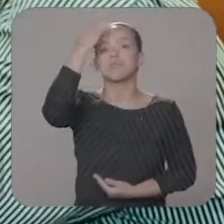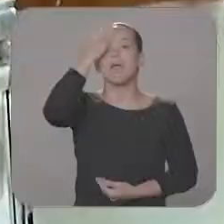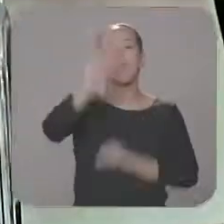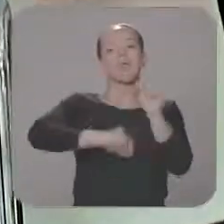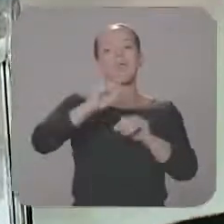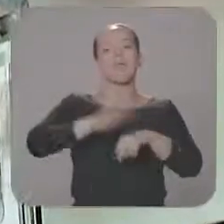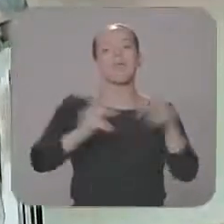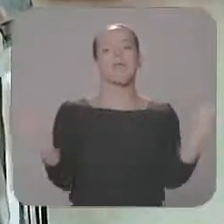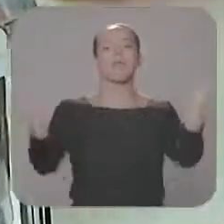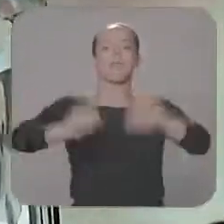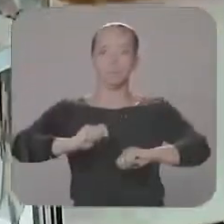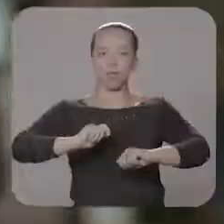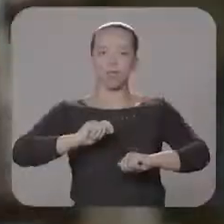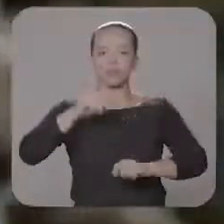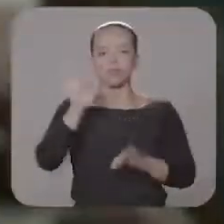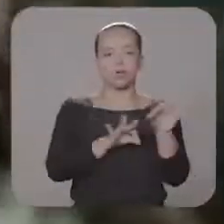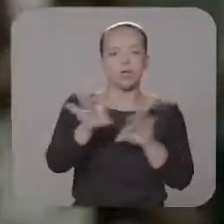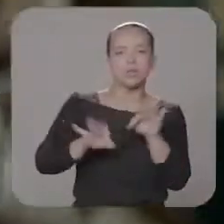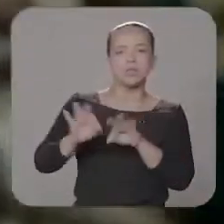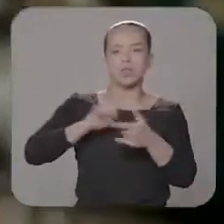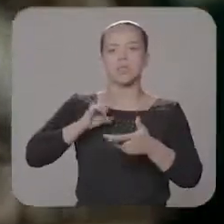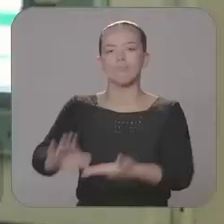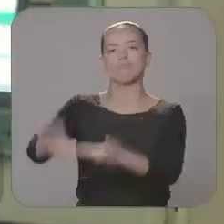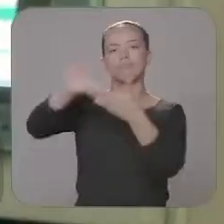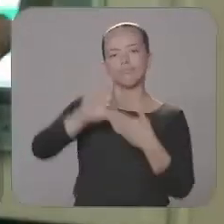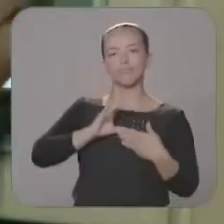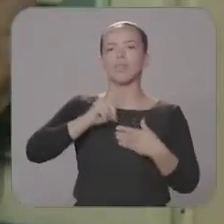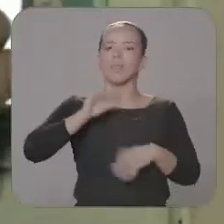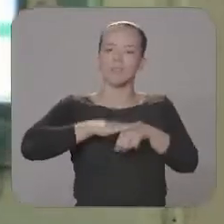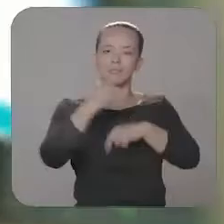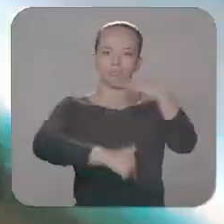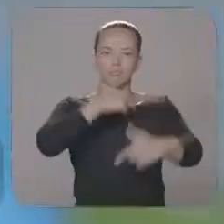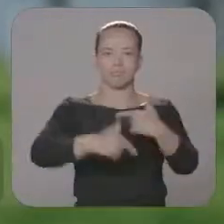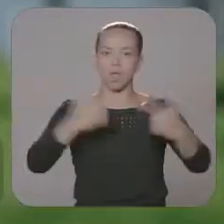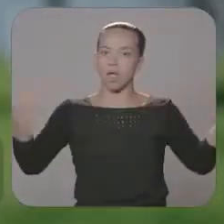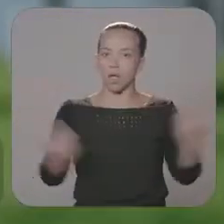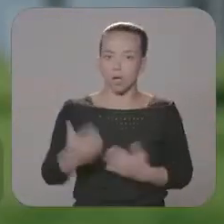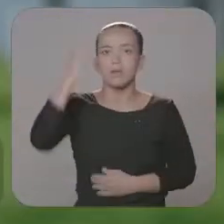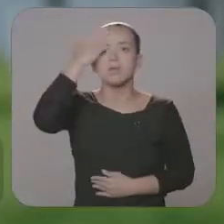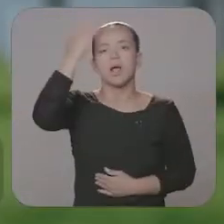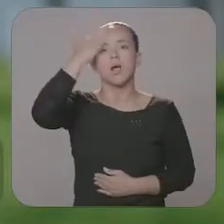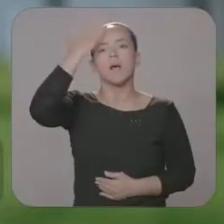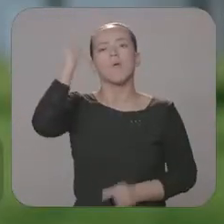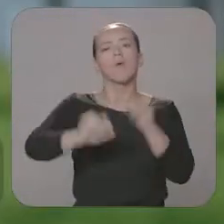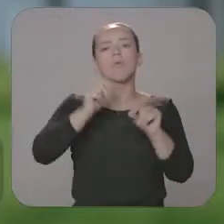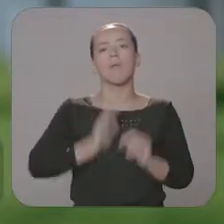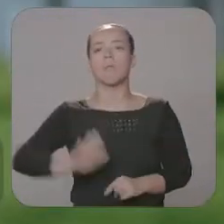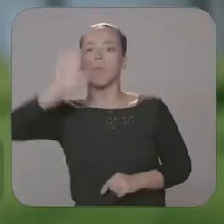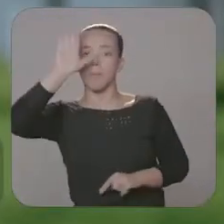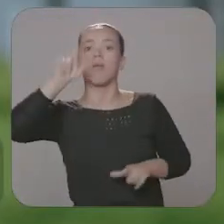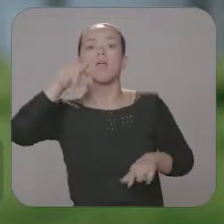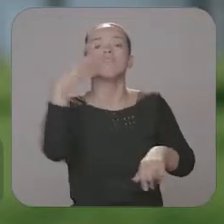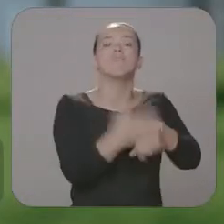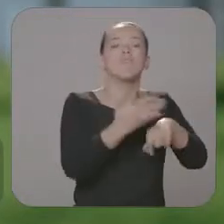quem tem mais capacidade de gestão para atrair investimentos e gerar empregos. Chegou a hora de saber o que é discurso